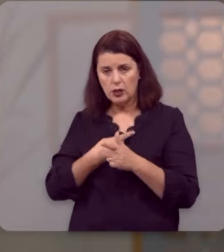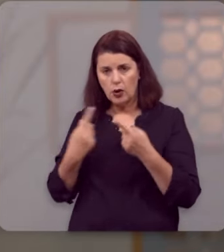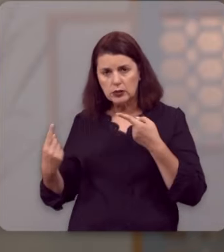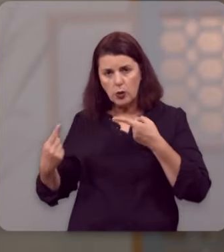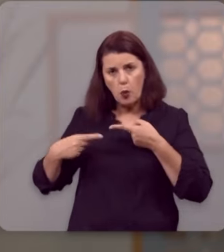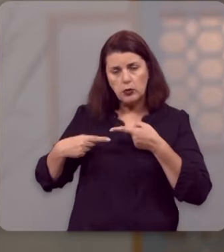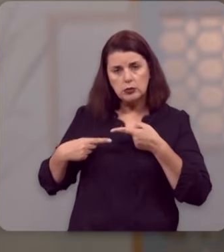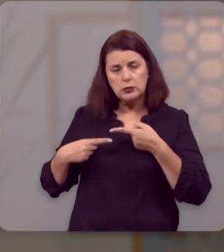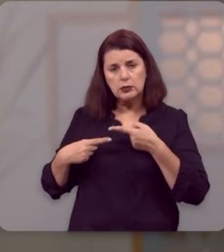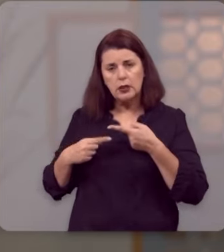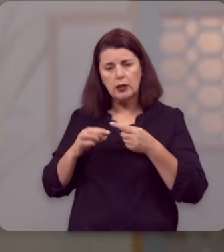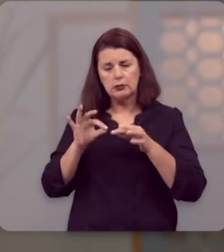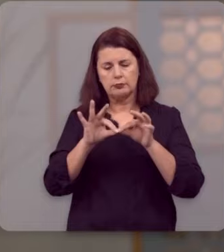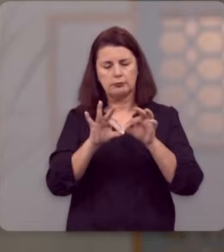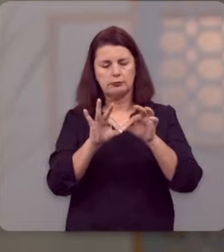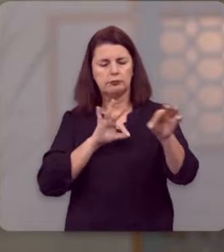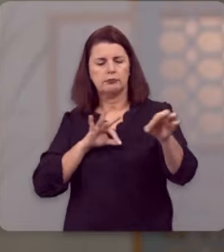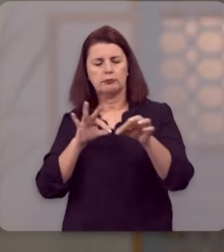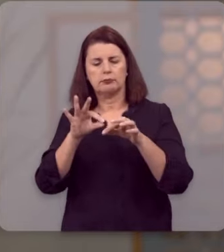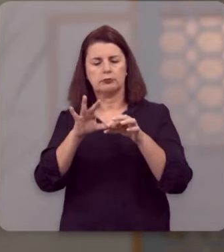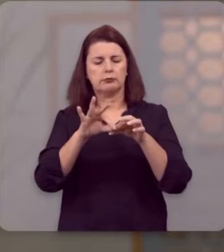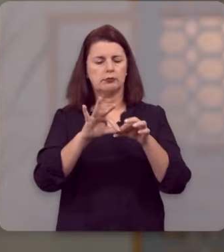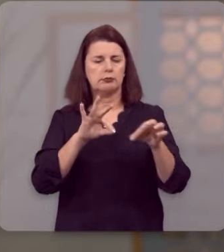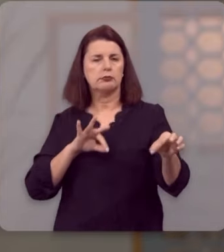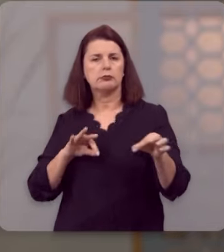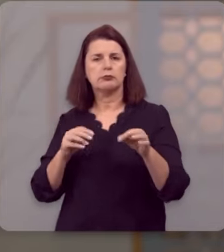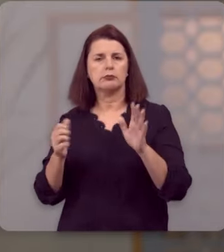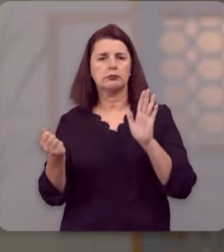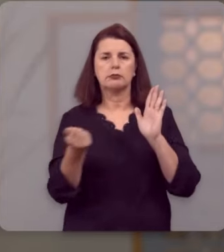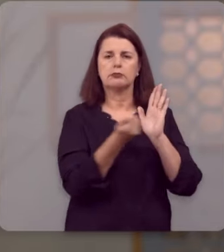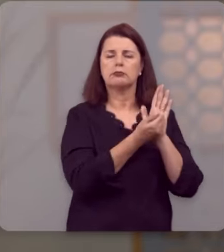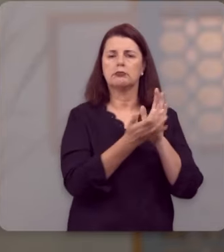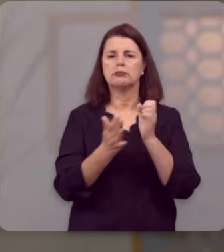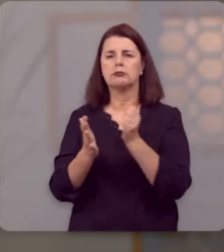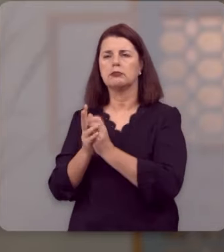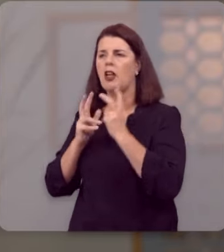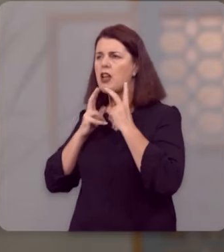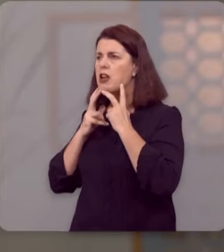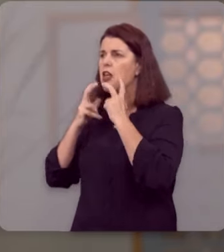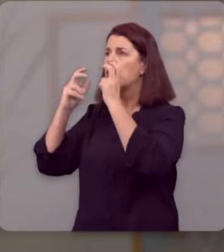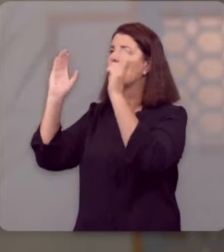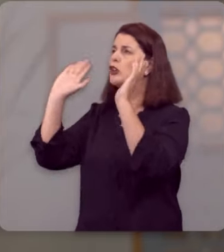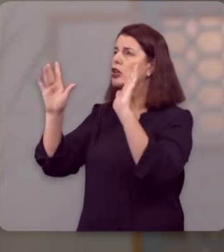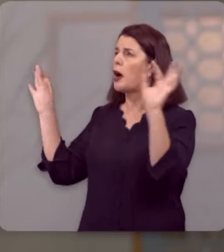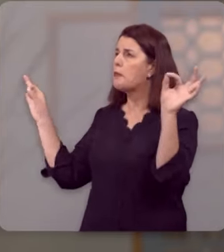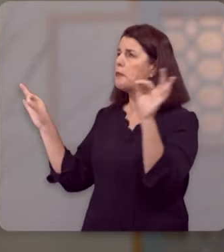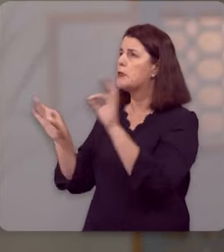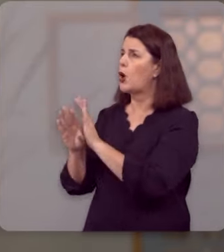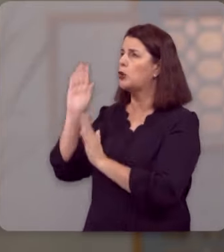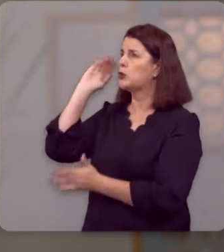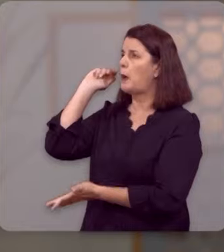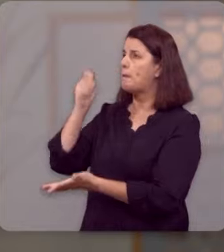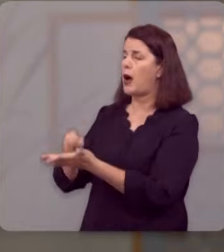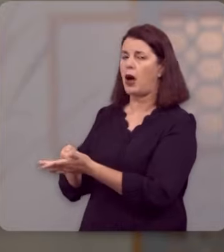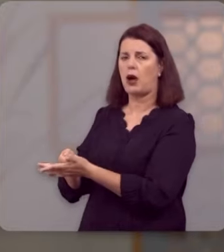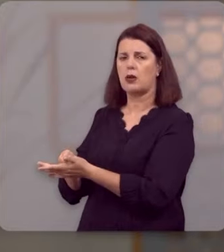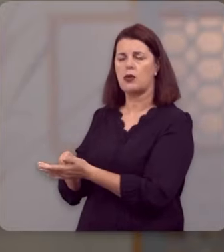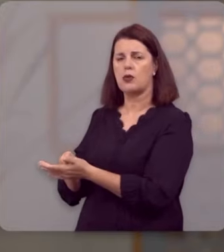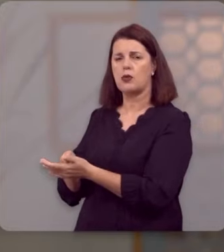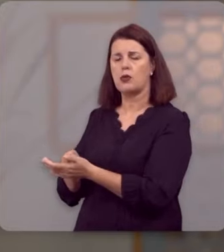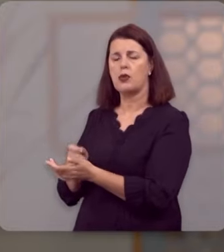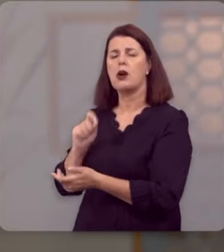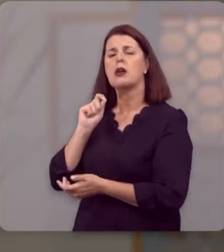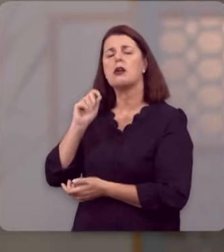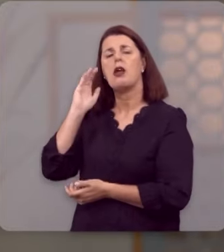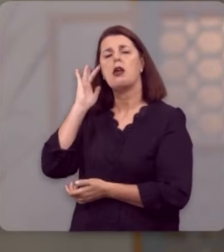contra nós, anulou, rasgou, encravou na cruz e deu um brado. Está consumado, está pago. Aquele que crê